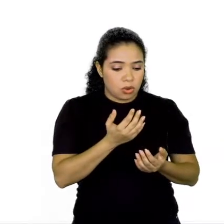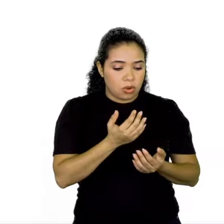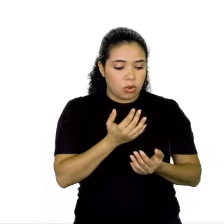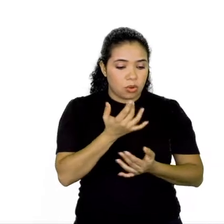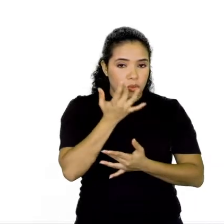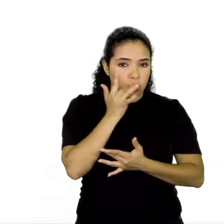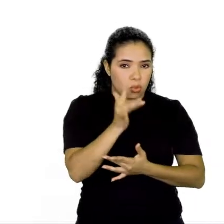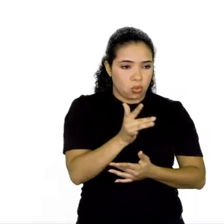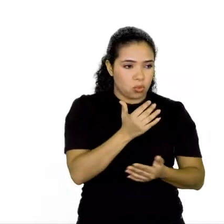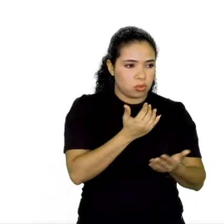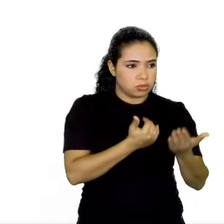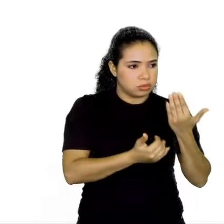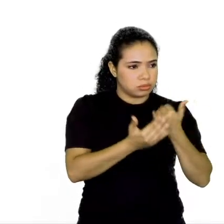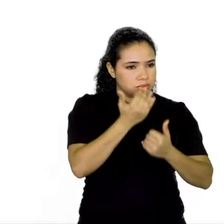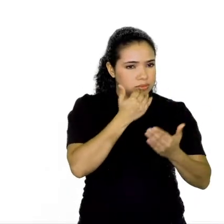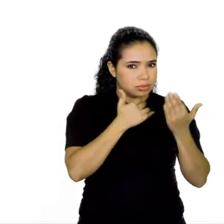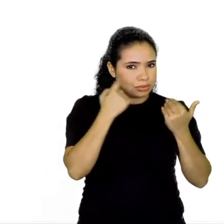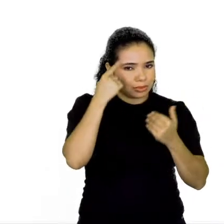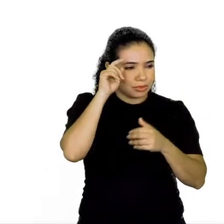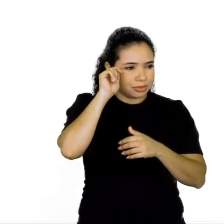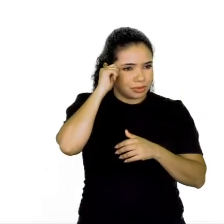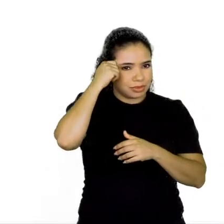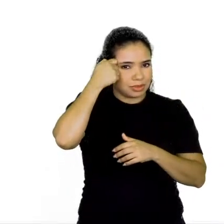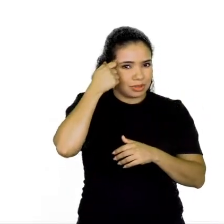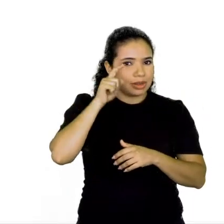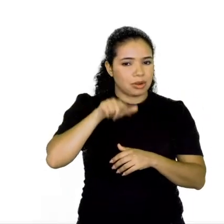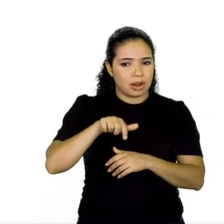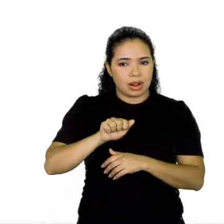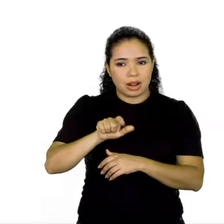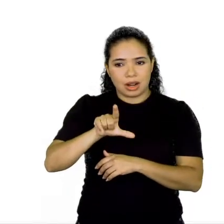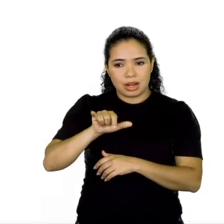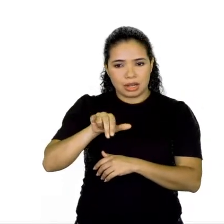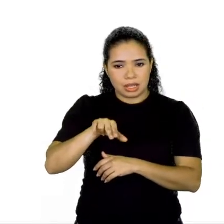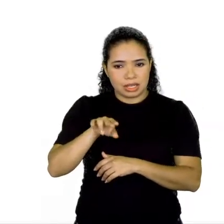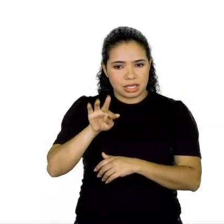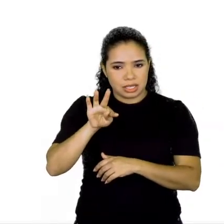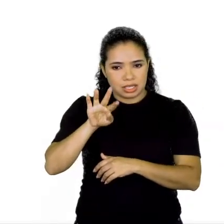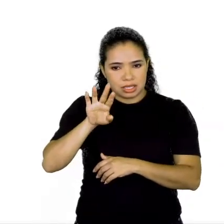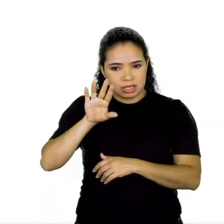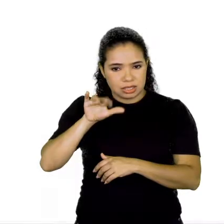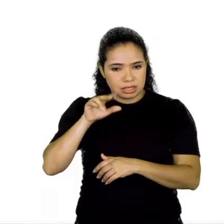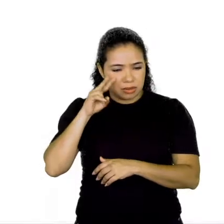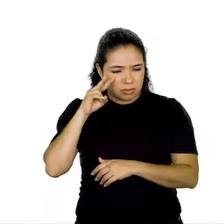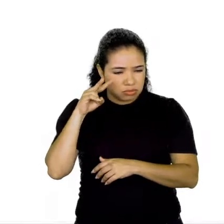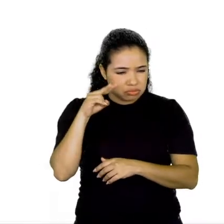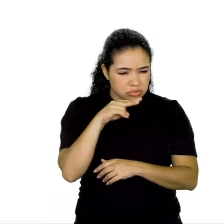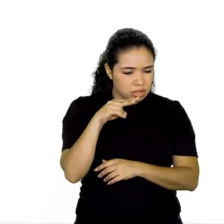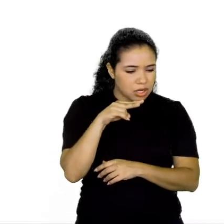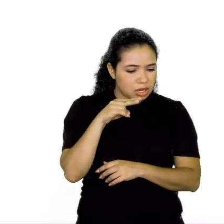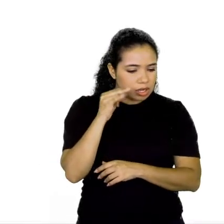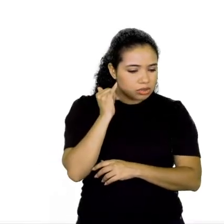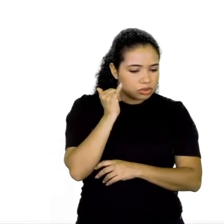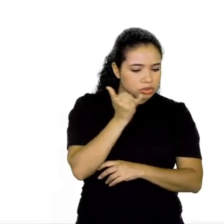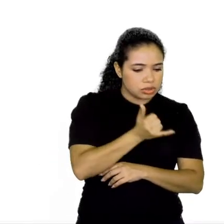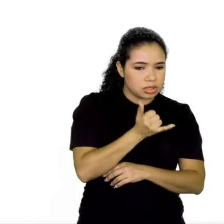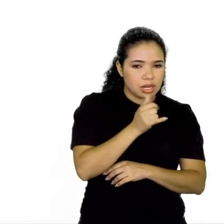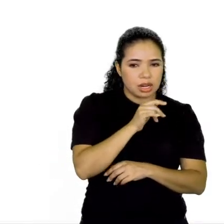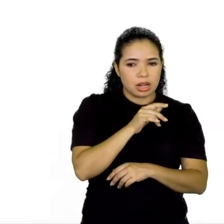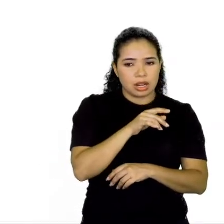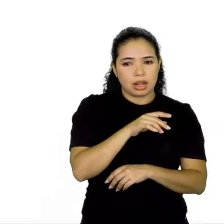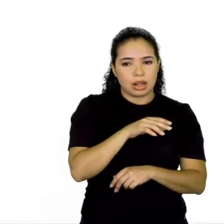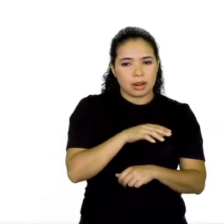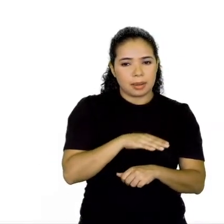seus olhos negros, o alienista fitava e dizia-lhe ao ouvido como a mais